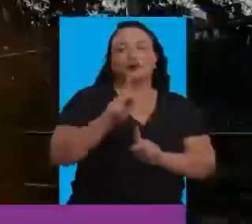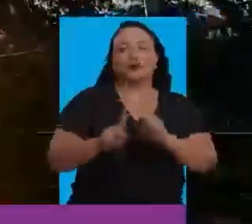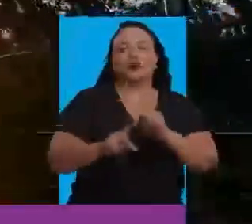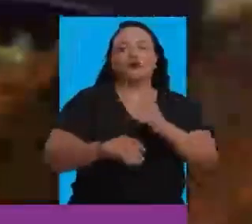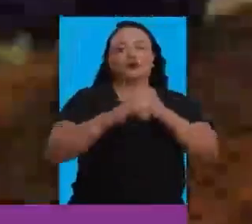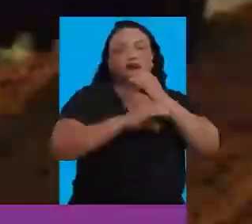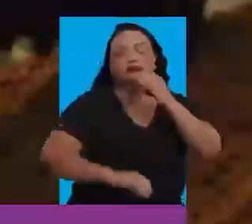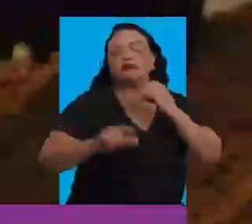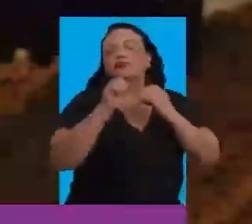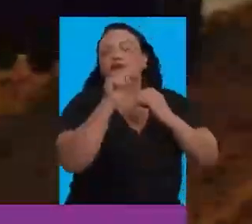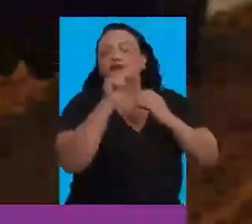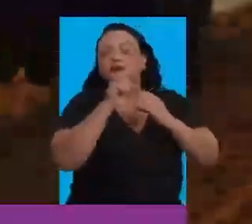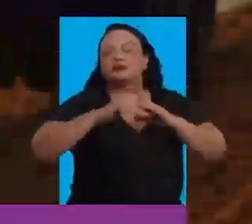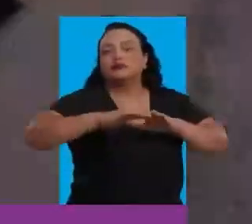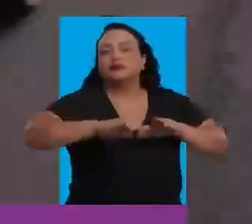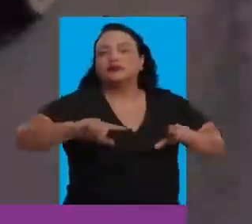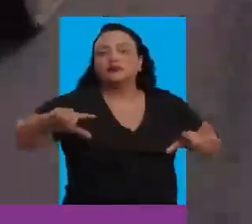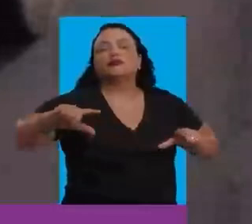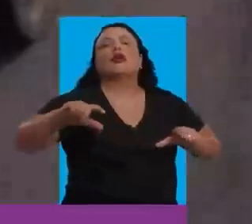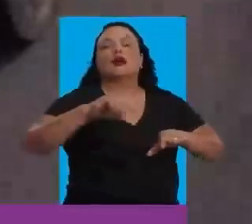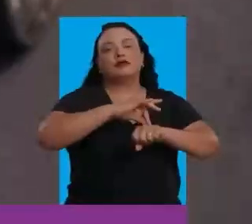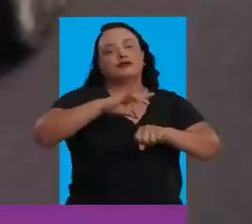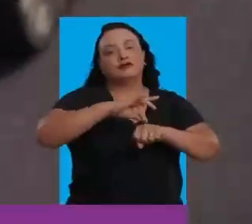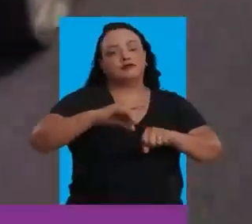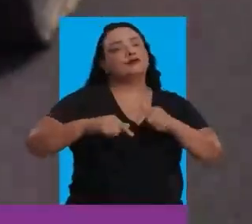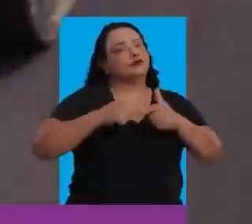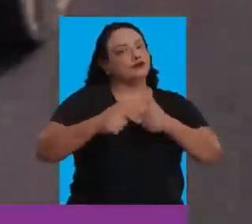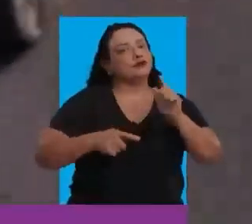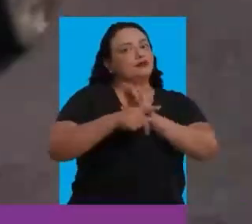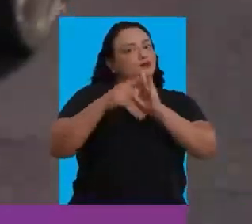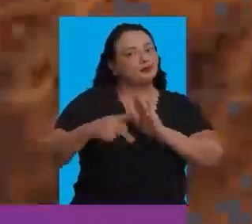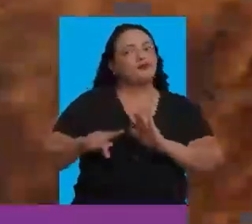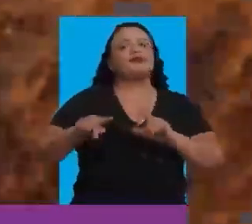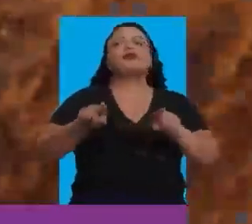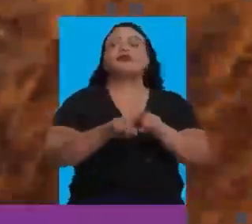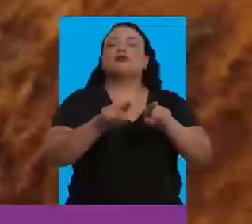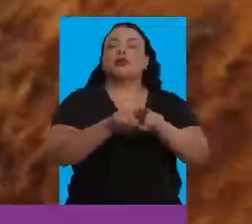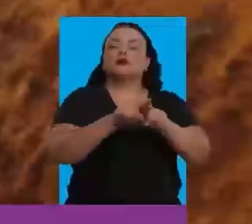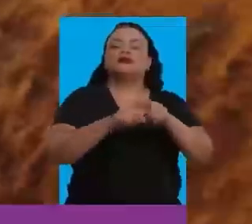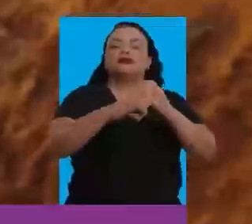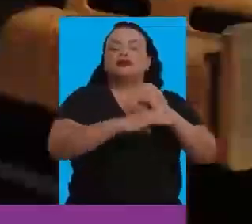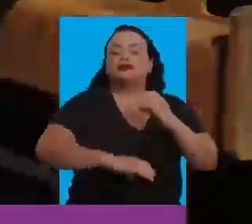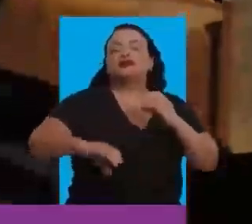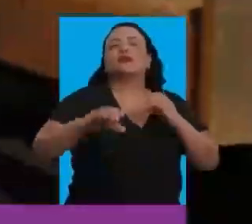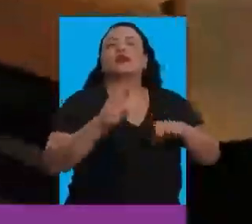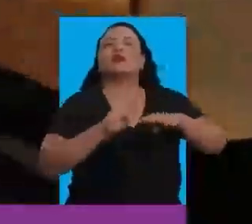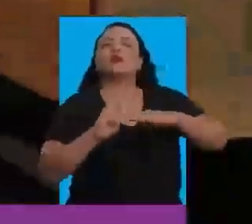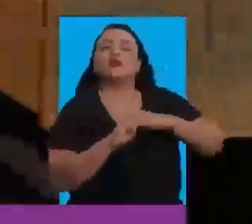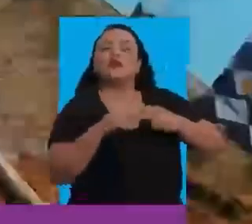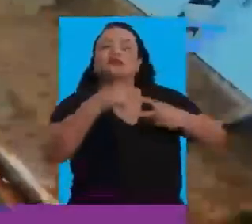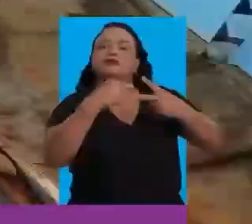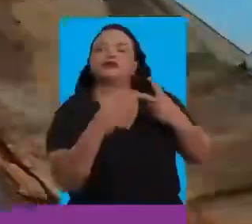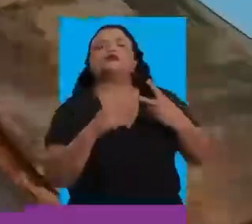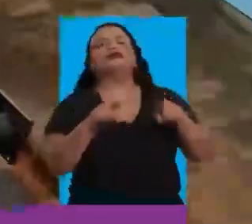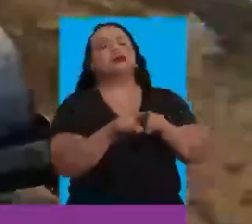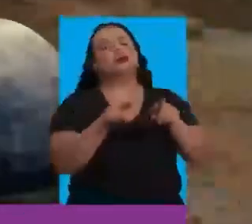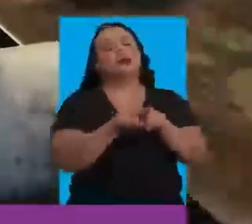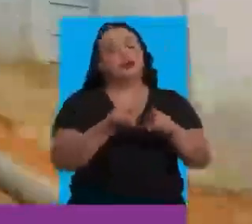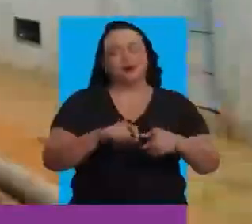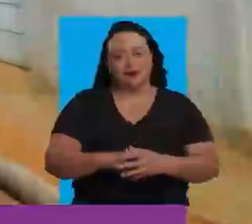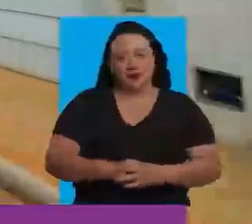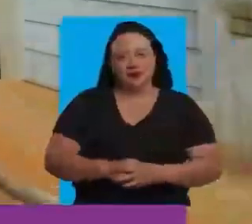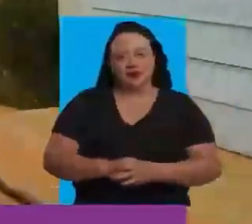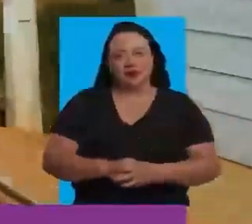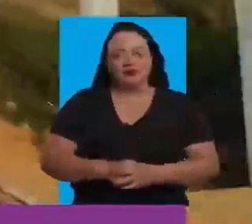população. A drenagem e pavimentação do alto do panorama é trabalho de Sheila. A drenagem e pavimentação do Cidade Modelo e Bateias